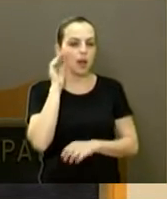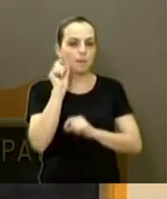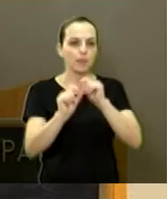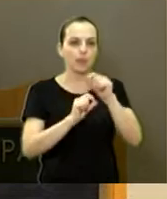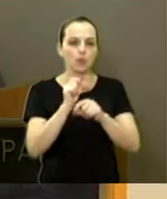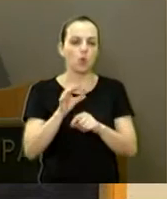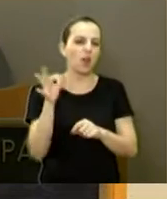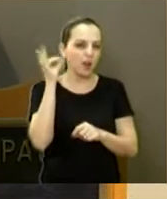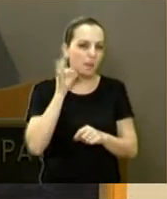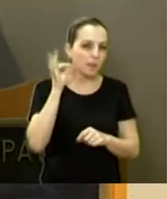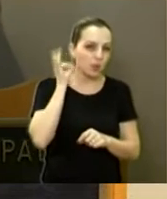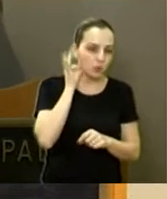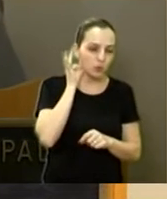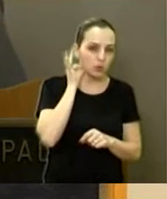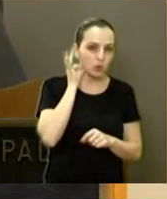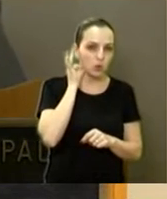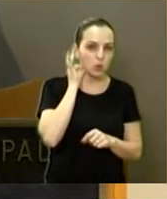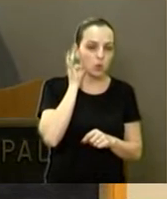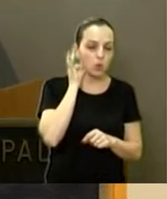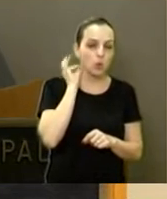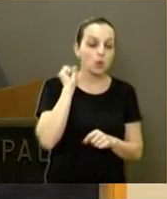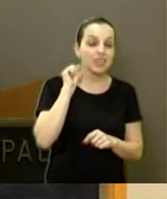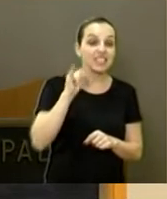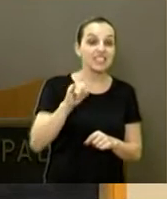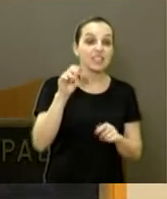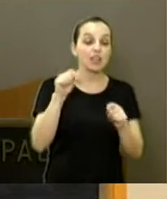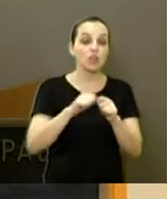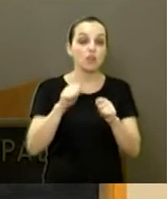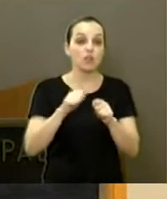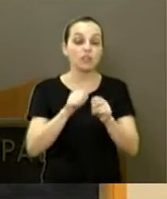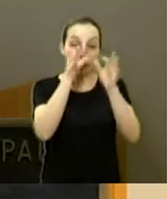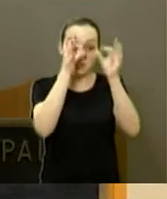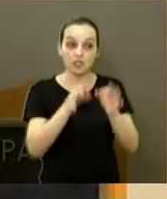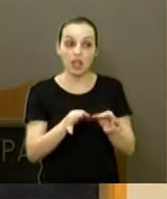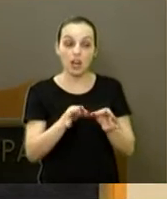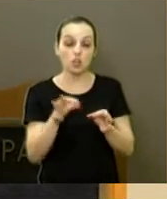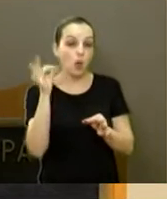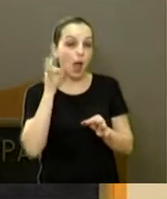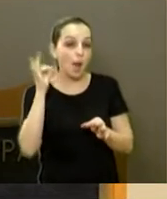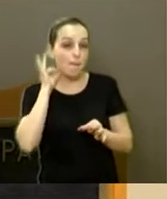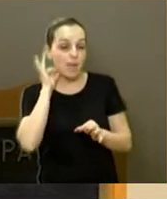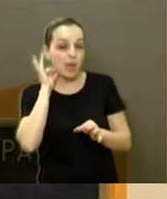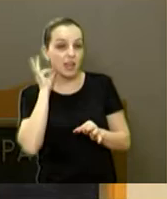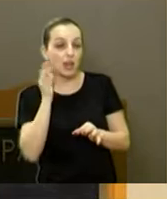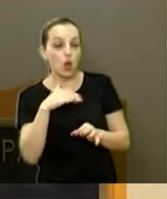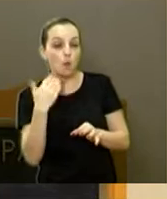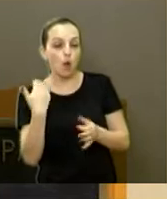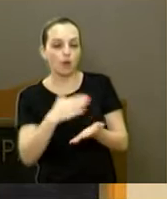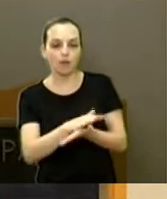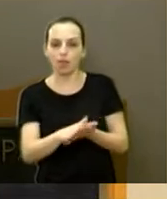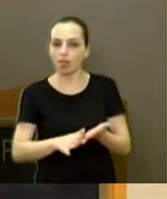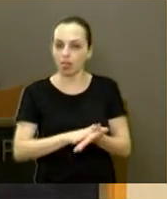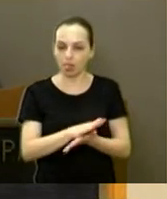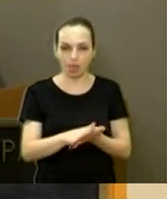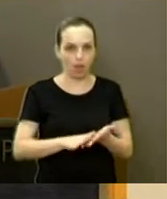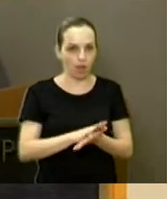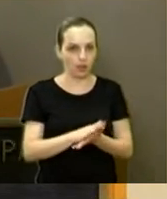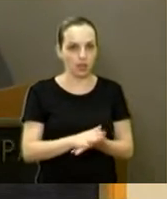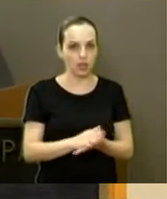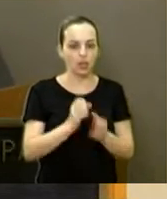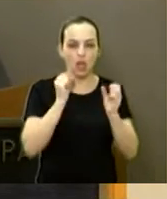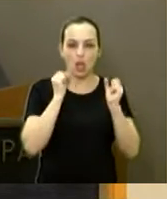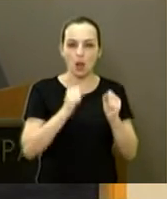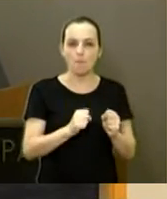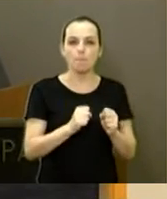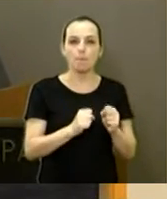se fizer como se deve, não mata uma abelha. Não morre uma abelha. Você pode botar as